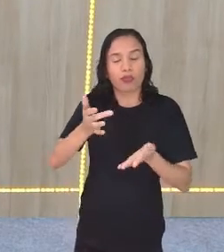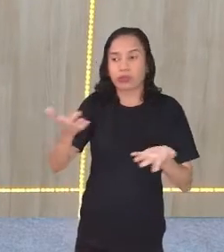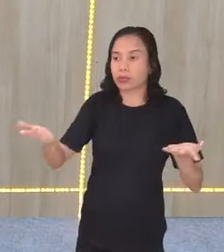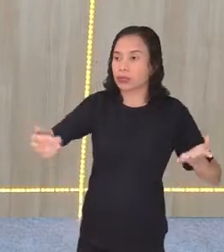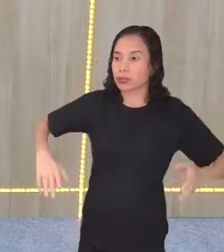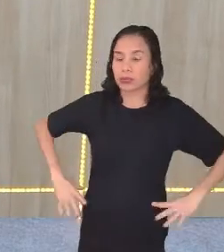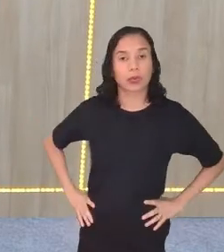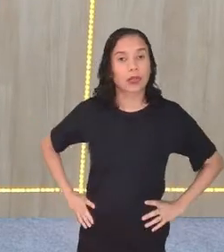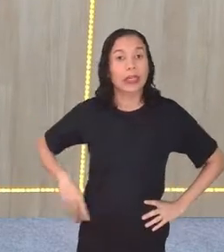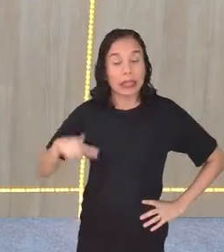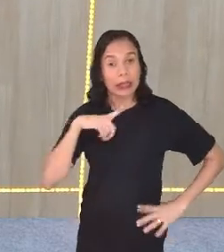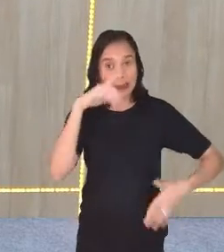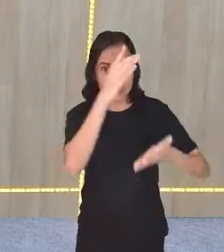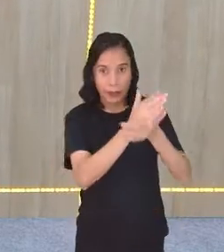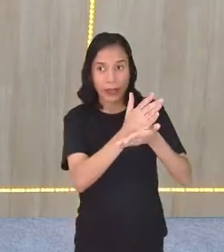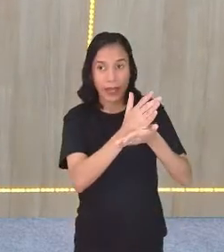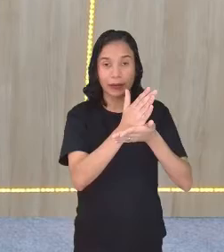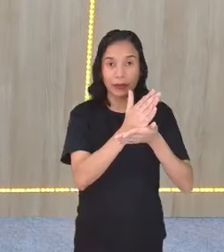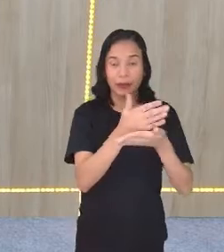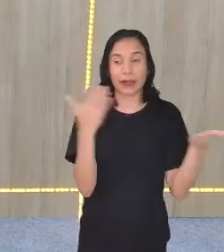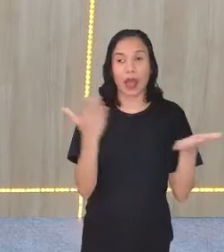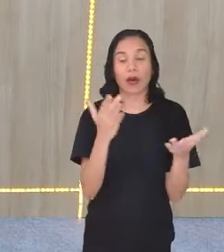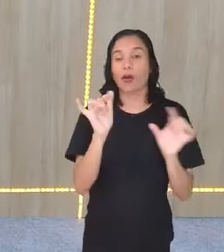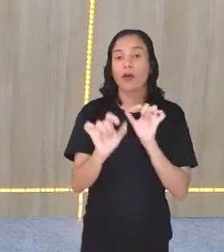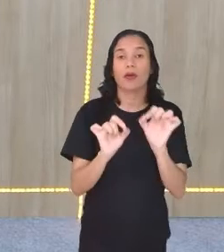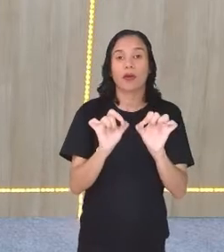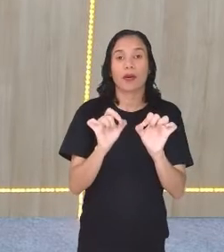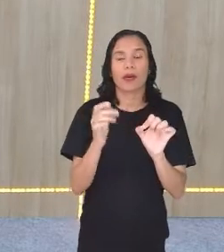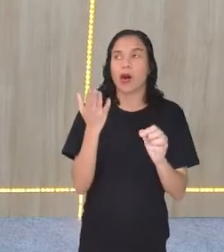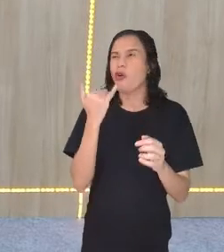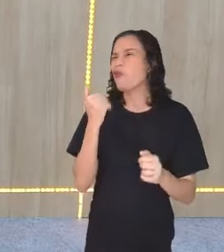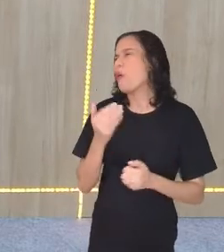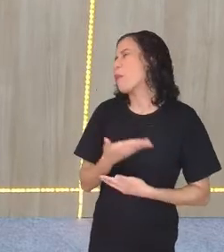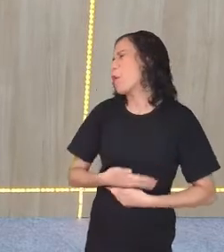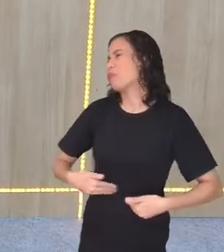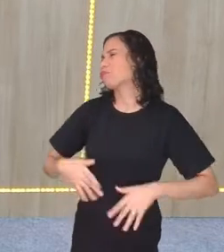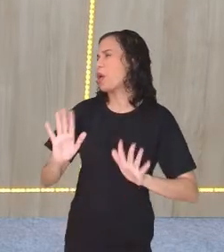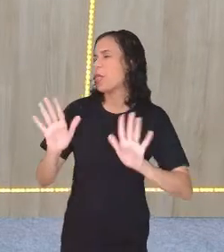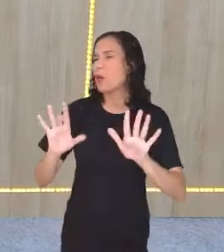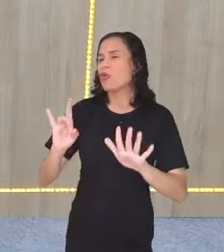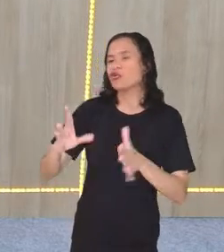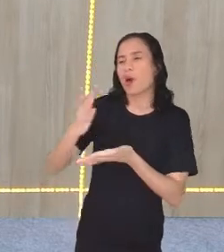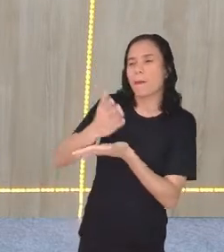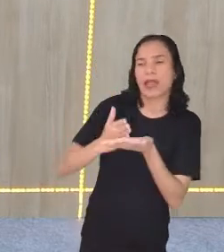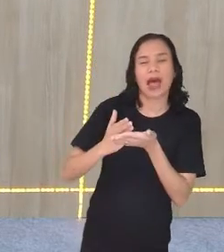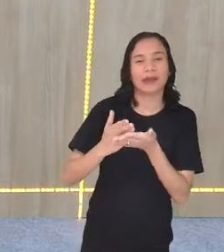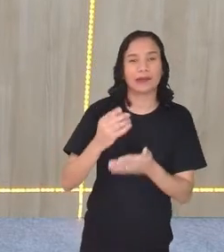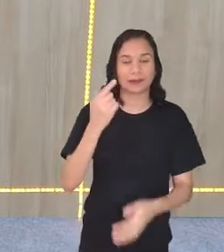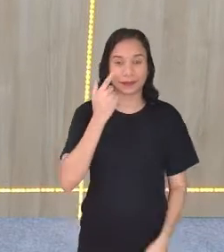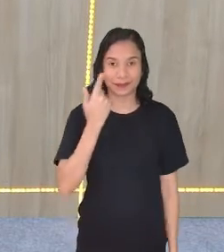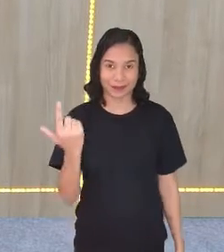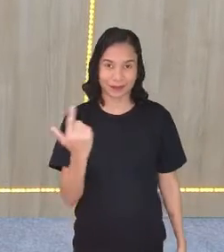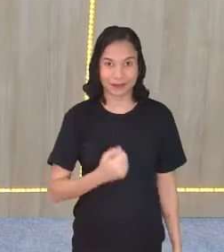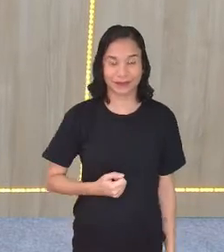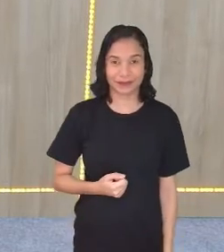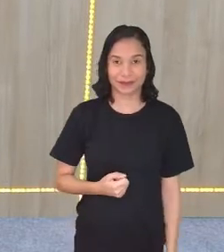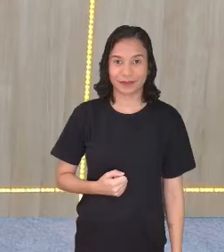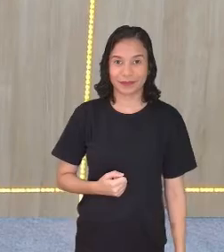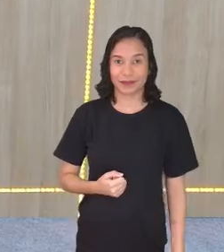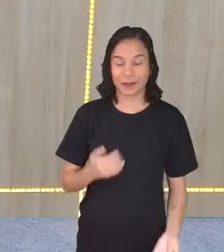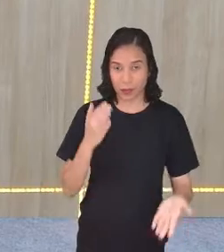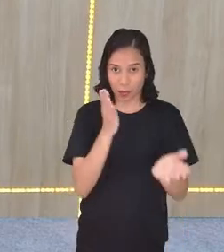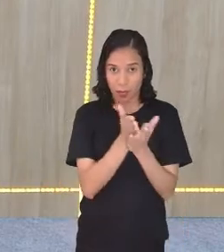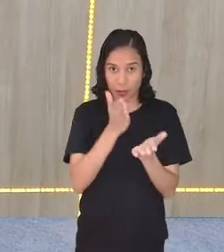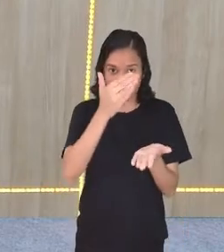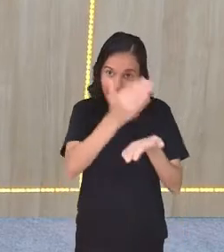Eita! Aqui eu tenho a metade. Isso. E agora? Aí, se não eu tô com muita fome, não. Eu comer a metade disso. Aí, isso aqui, né? Vai comer a